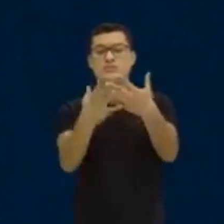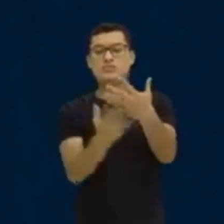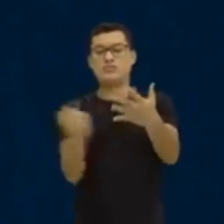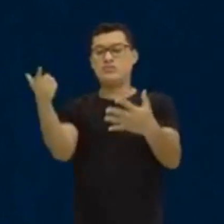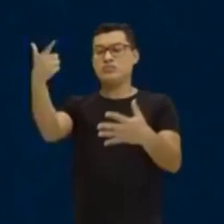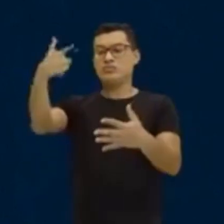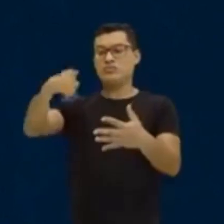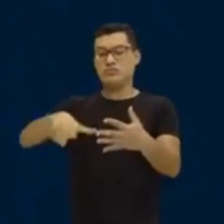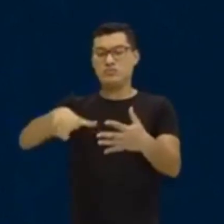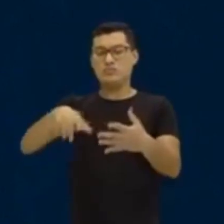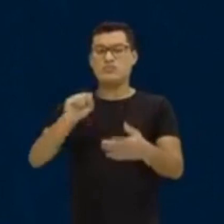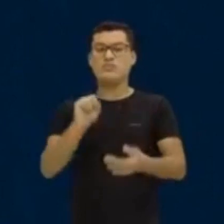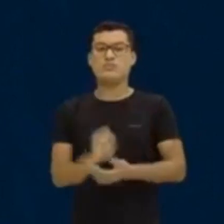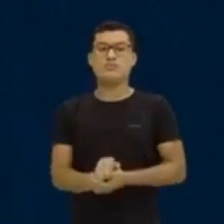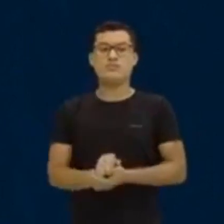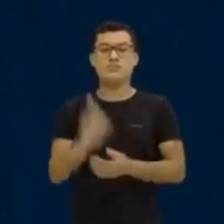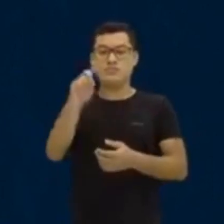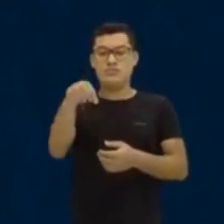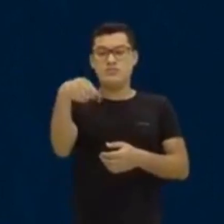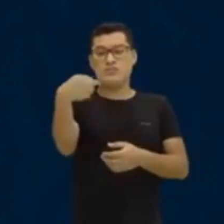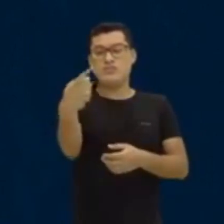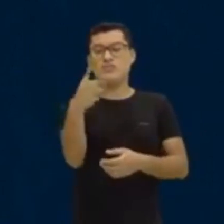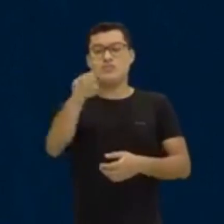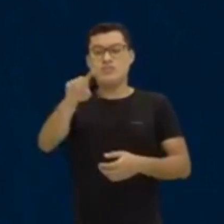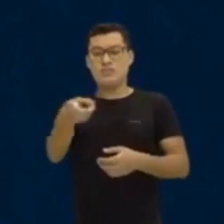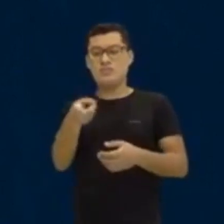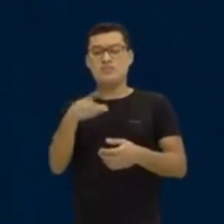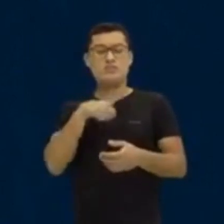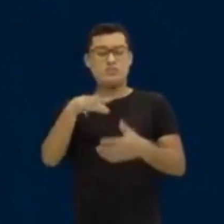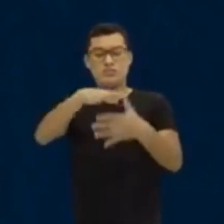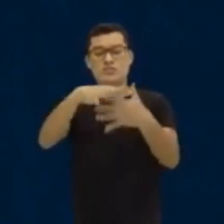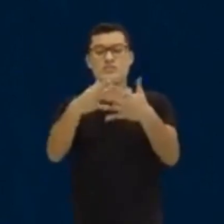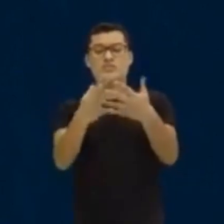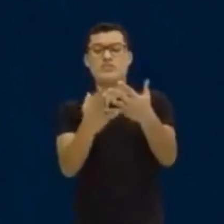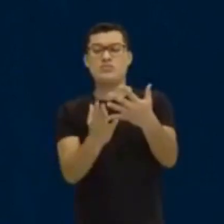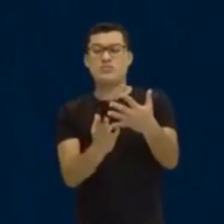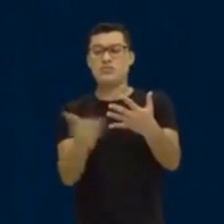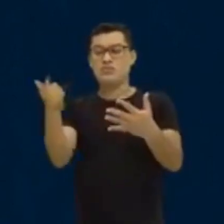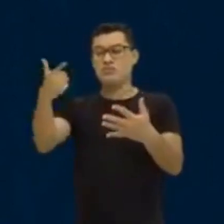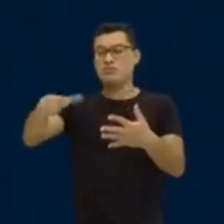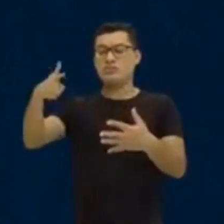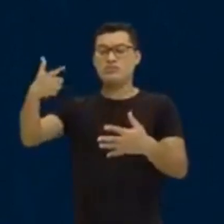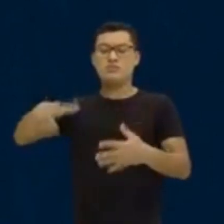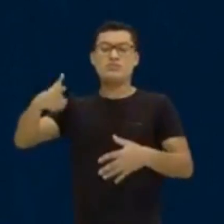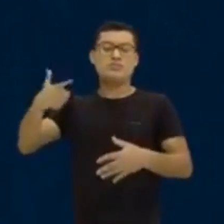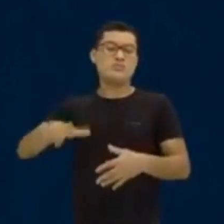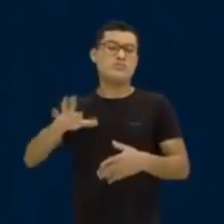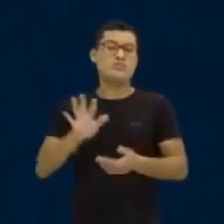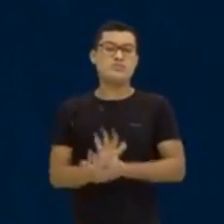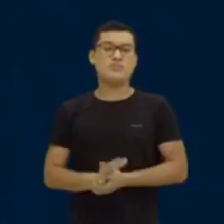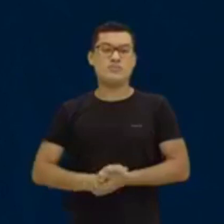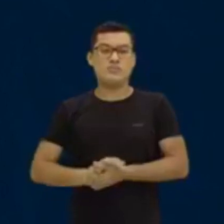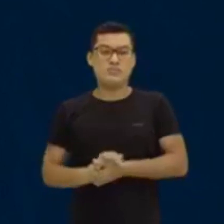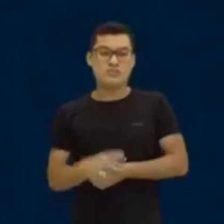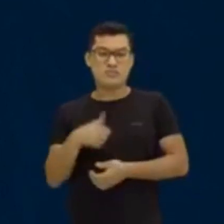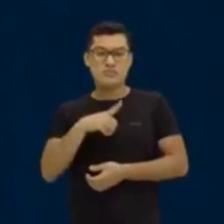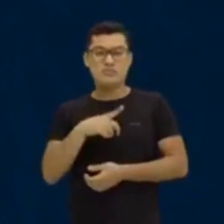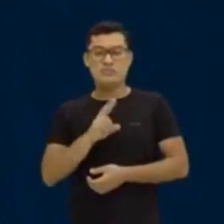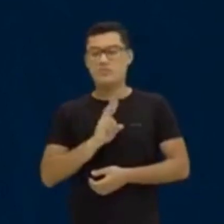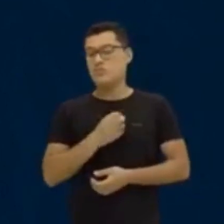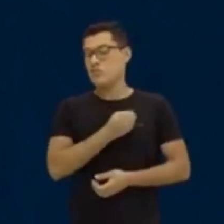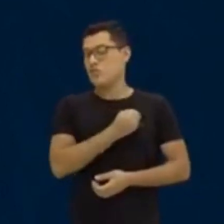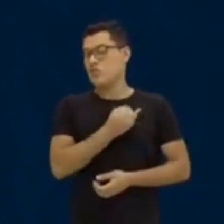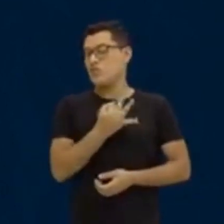tá? Ó, depois da vírgula, eu só tenho elementos se repetindo. Depois da vírgula, só tenho... Não